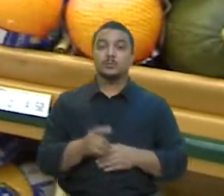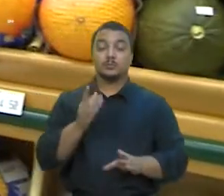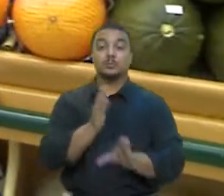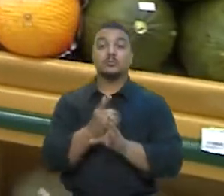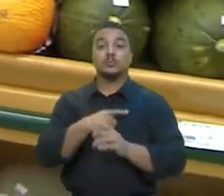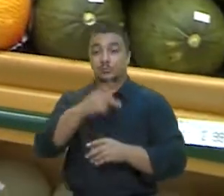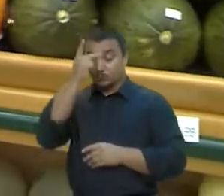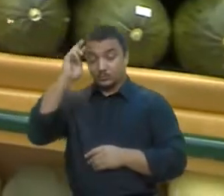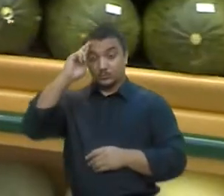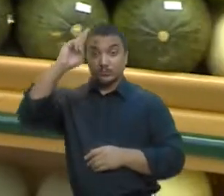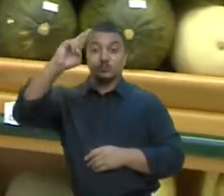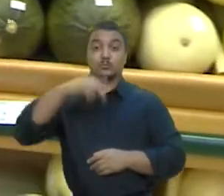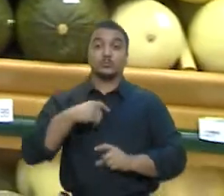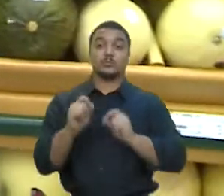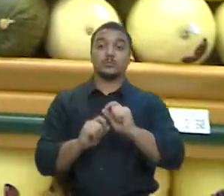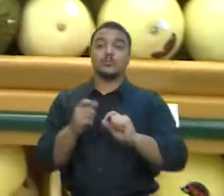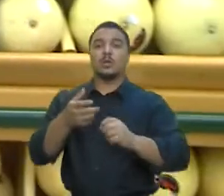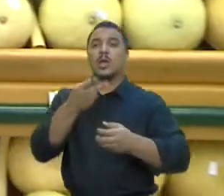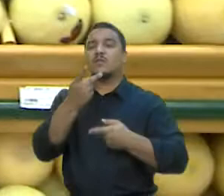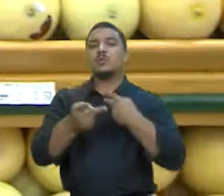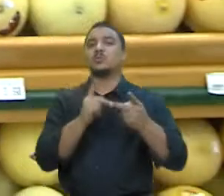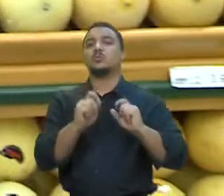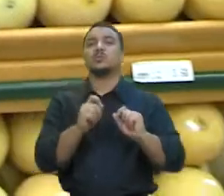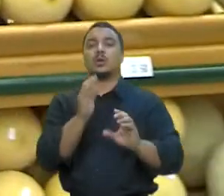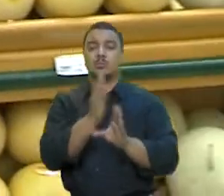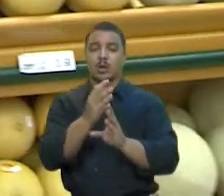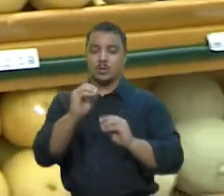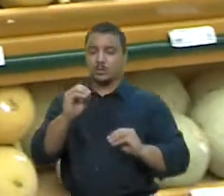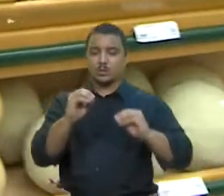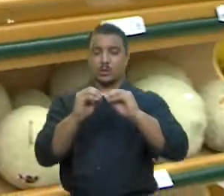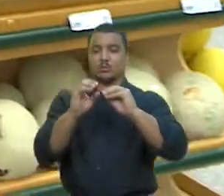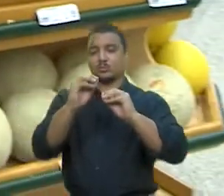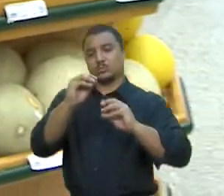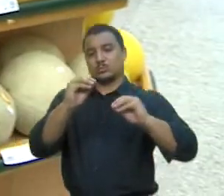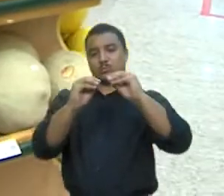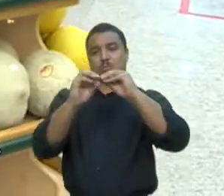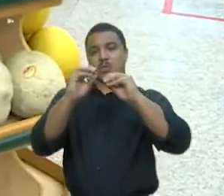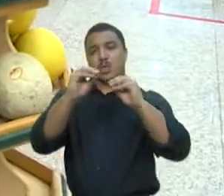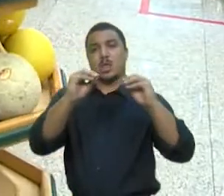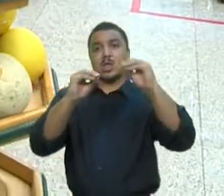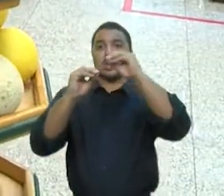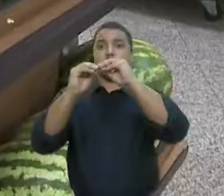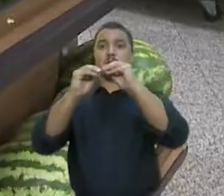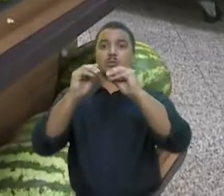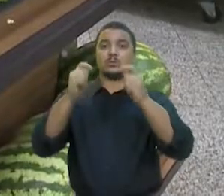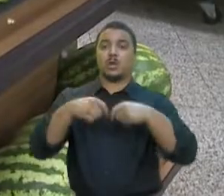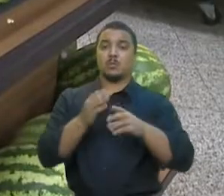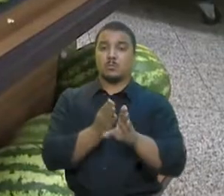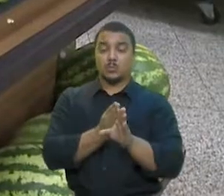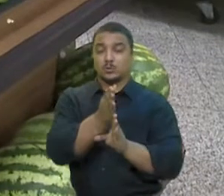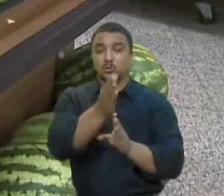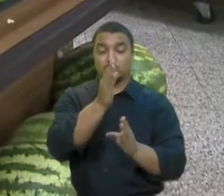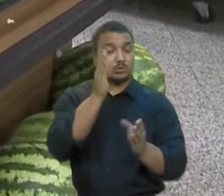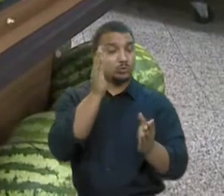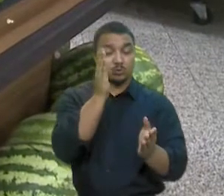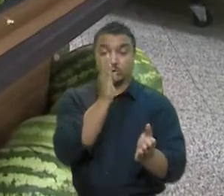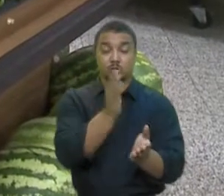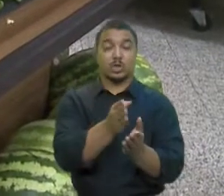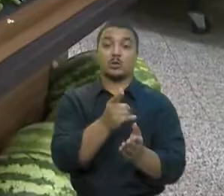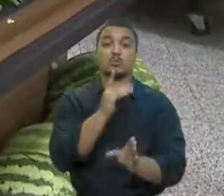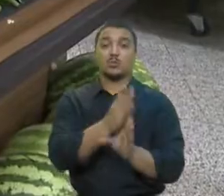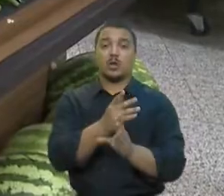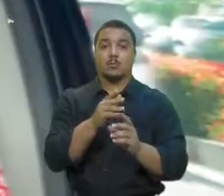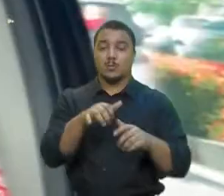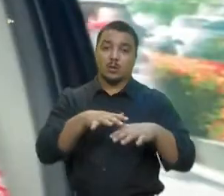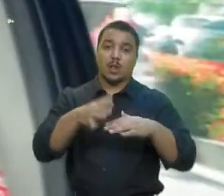supermercados afirmam que os reajustes se refletem diretamente no varejo, principalmente no setor de